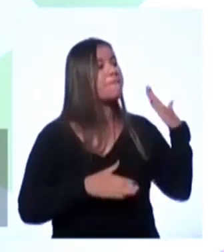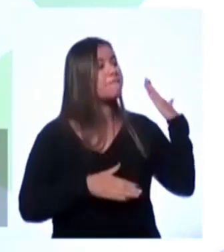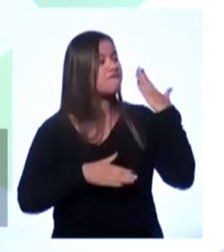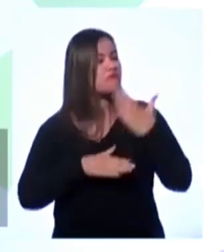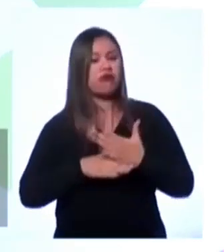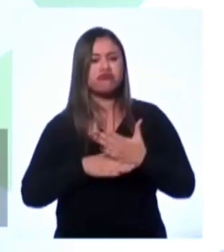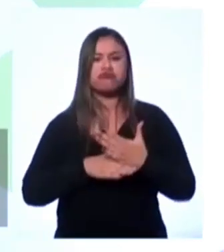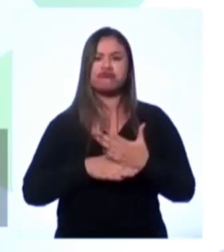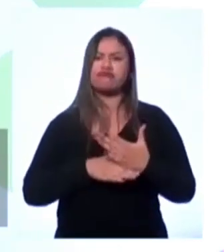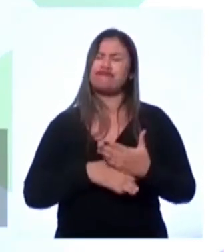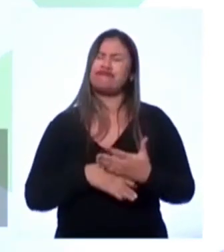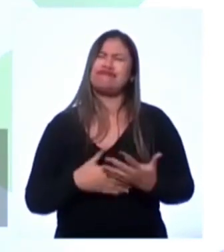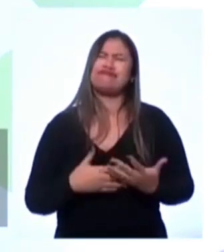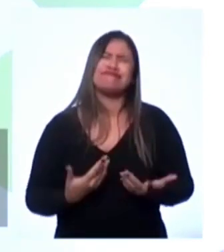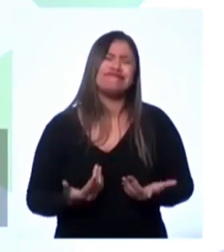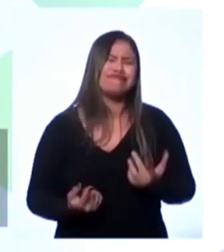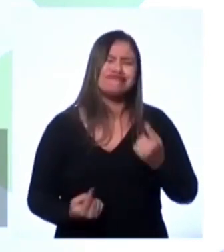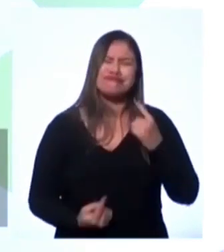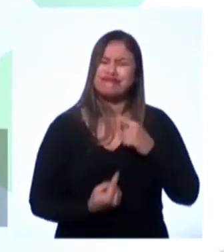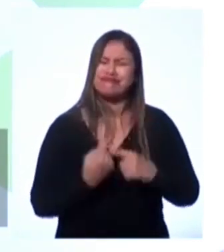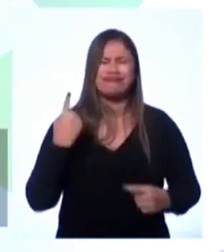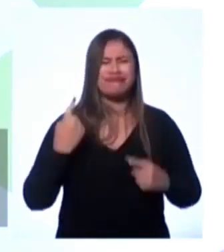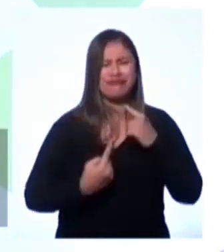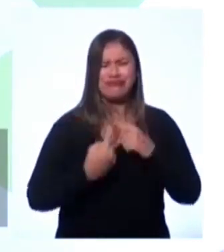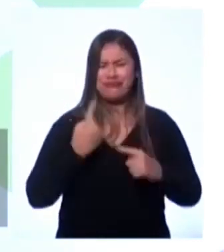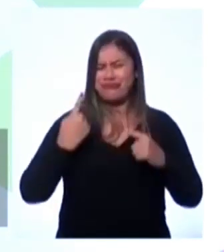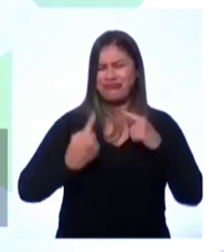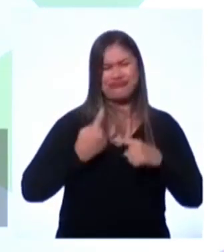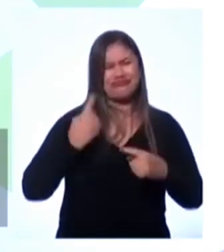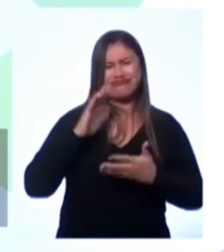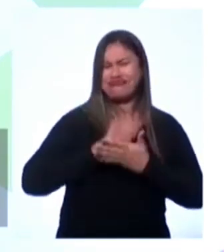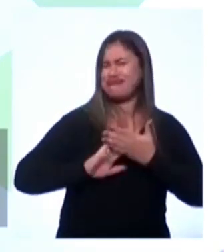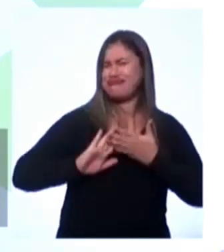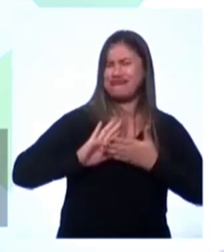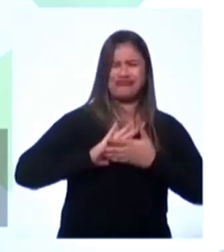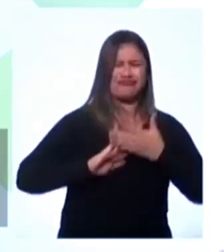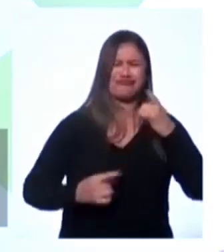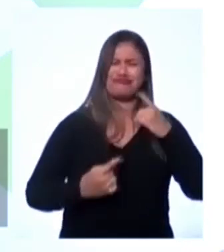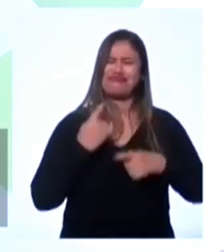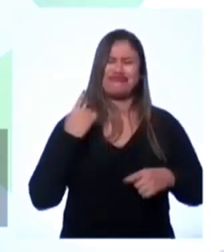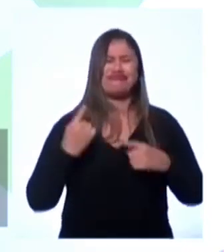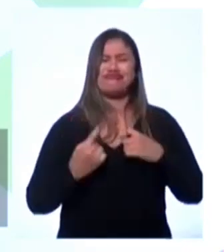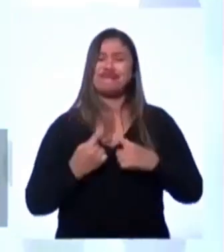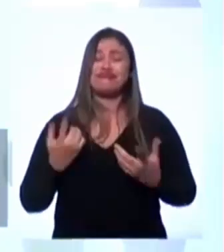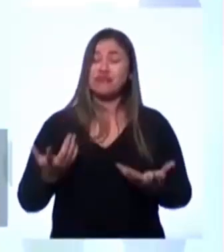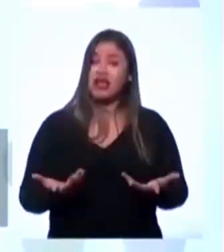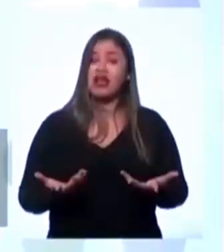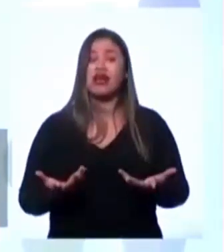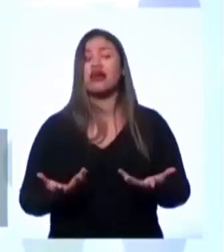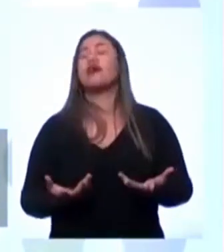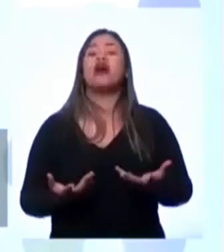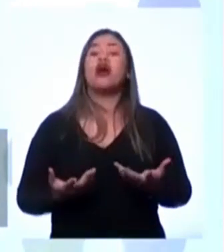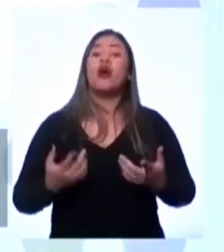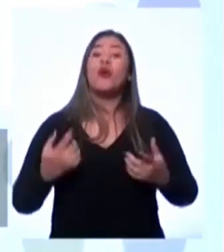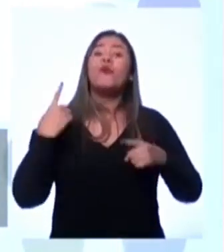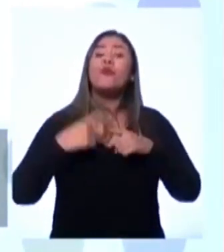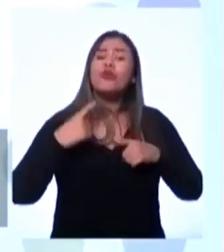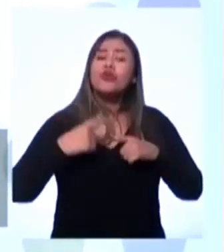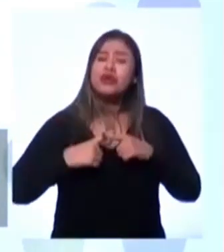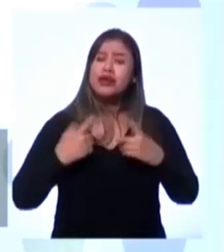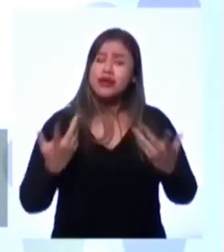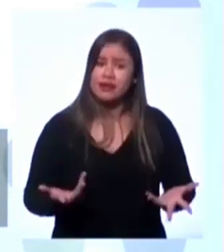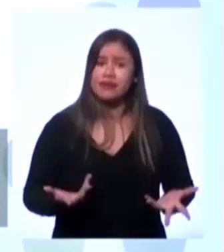que não é bem assim que funciona. Aliás, não nada assim que funciona. Não é nada assim que funciona, e não é nada assim que funciona por um motivo